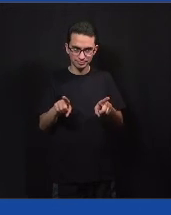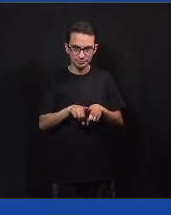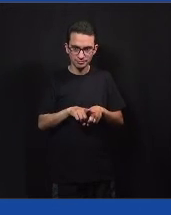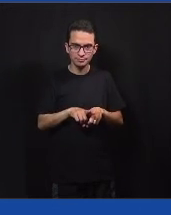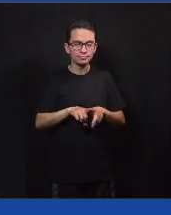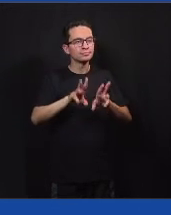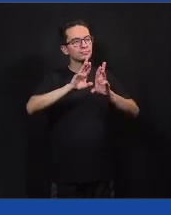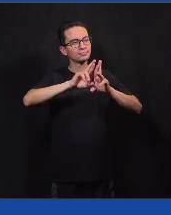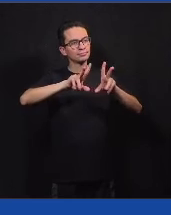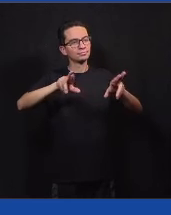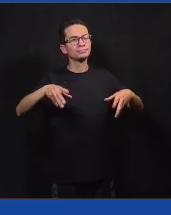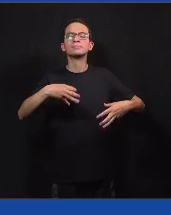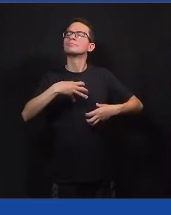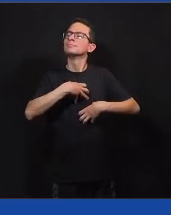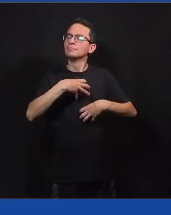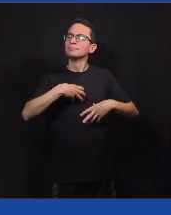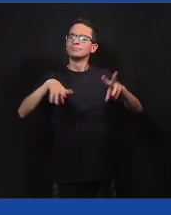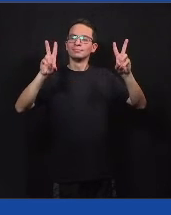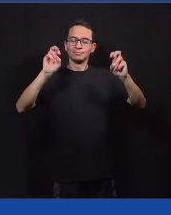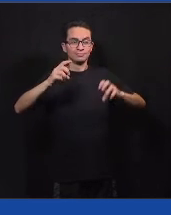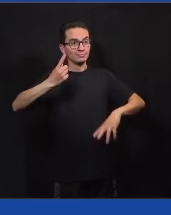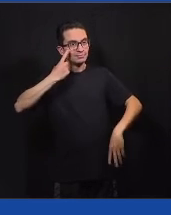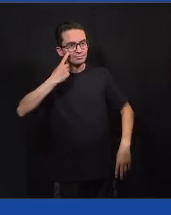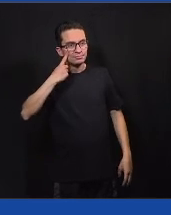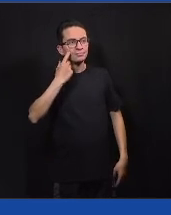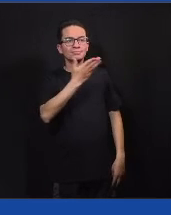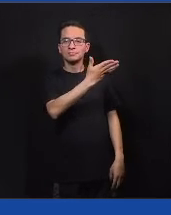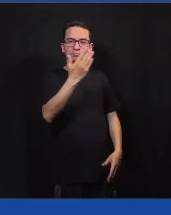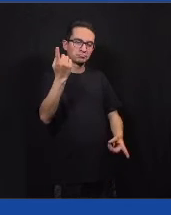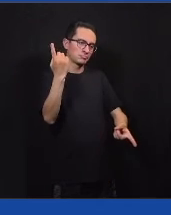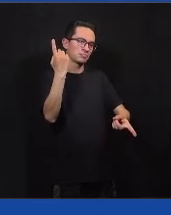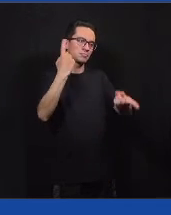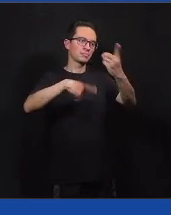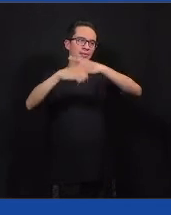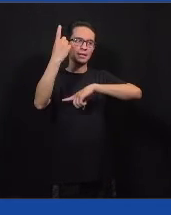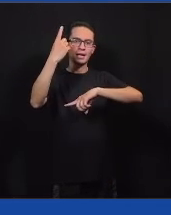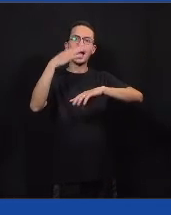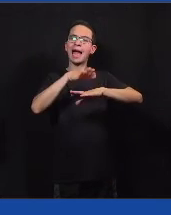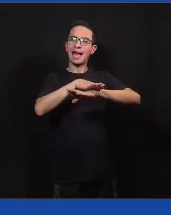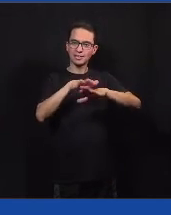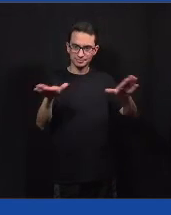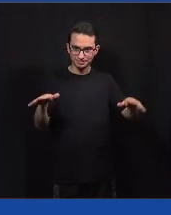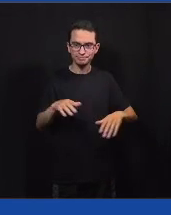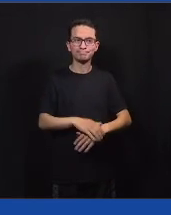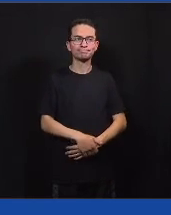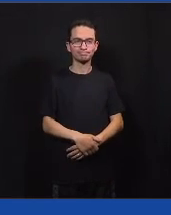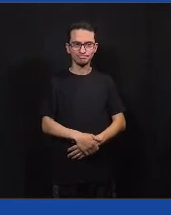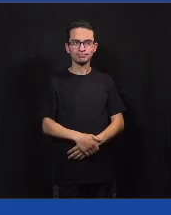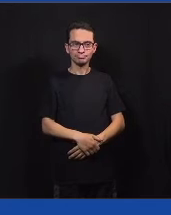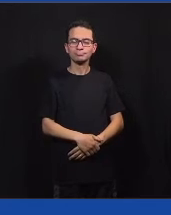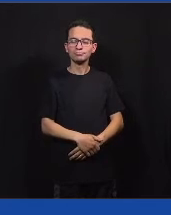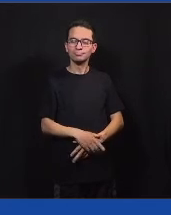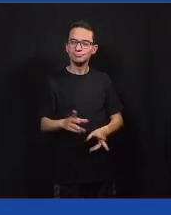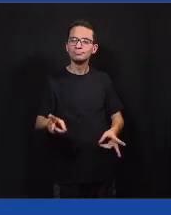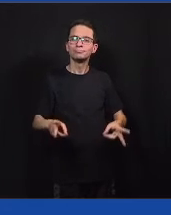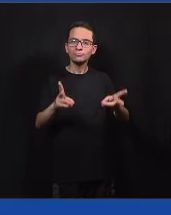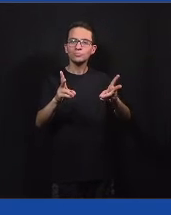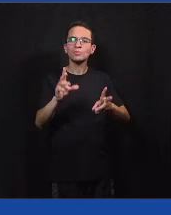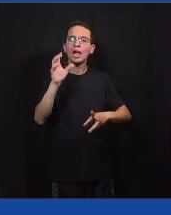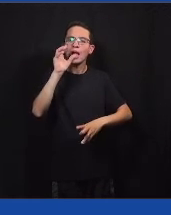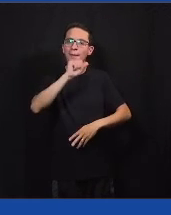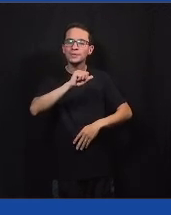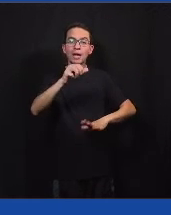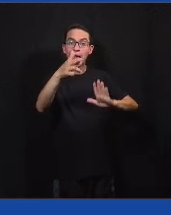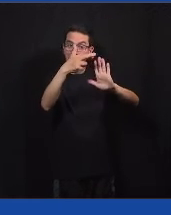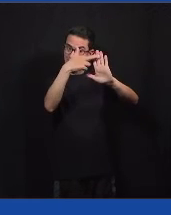os tipos, de todos os assuntos que podem enriquecer muito. Mas, vamos lá. Vamos, só explicando as regras, né,